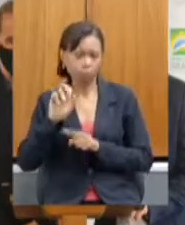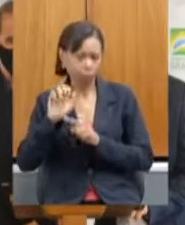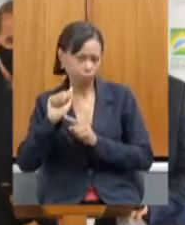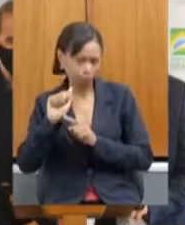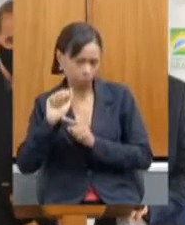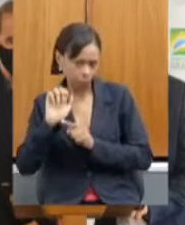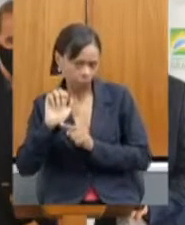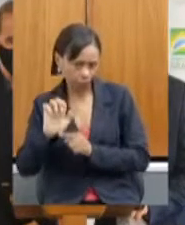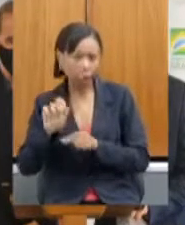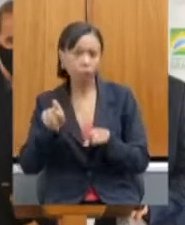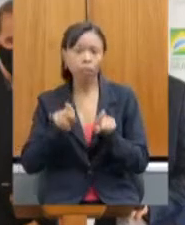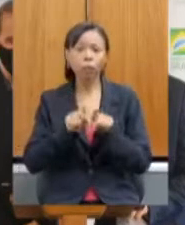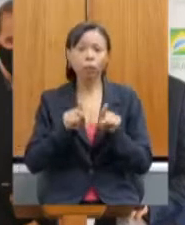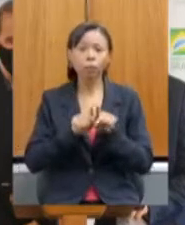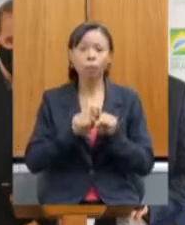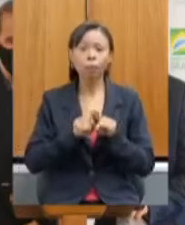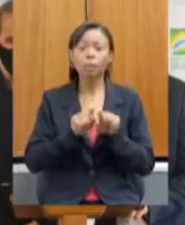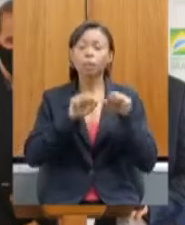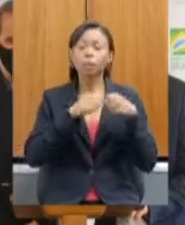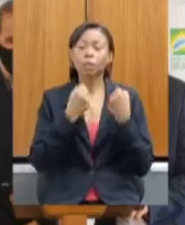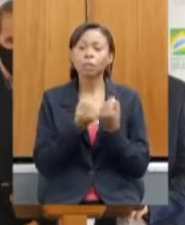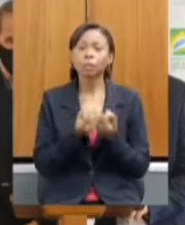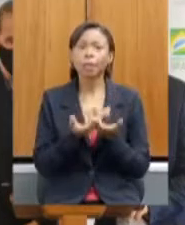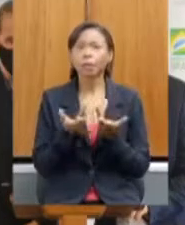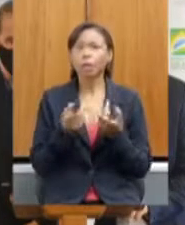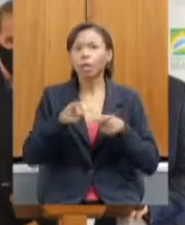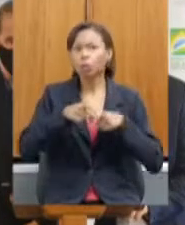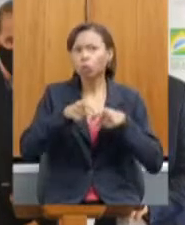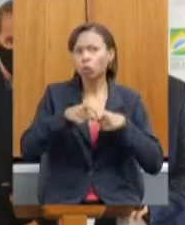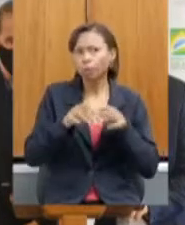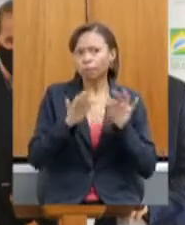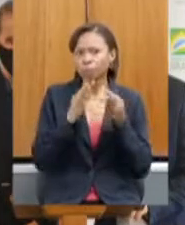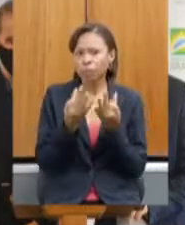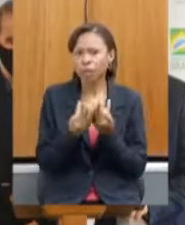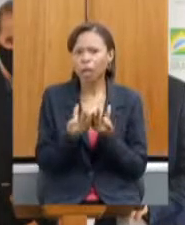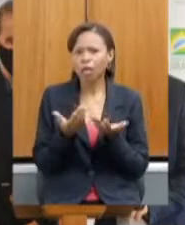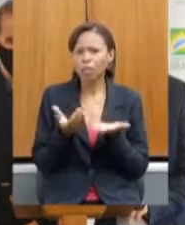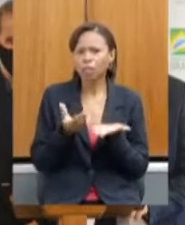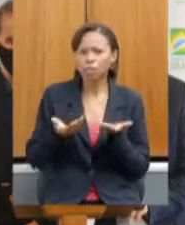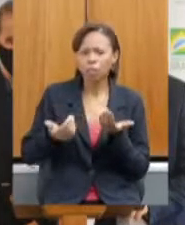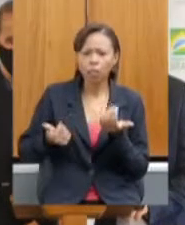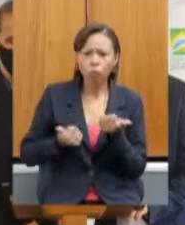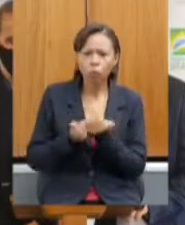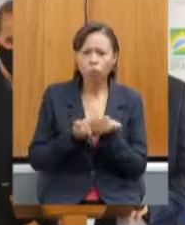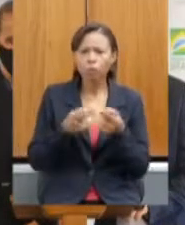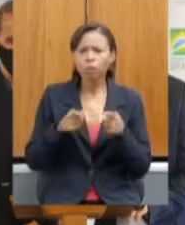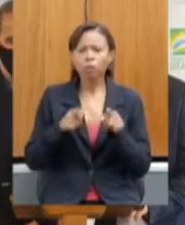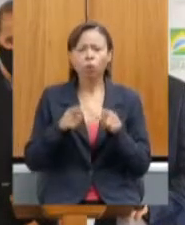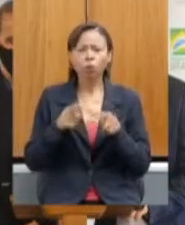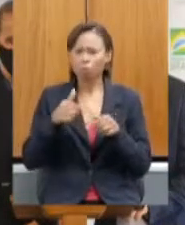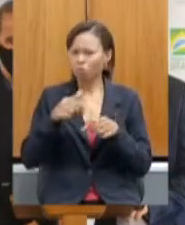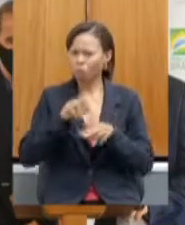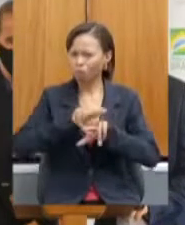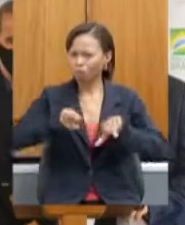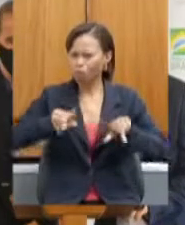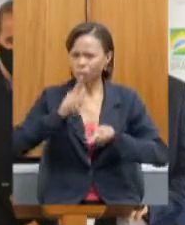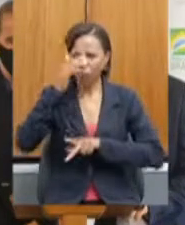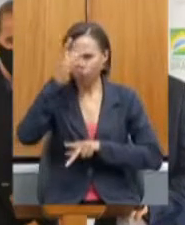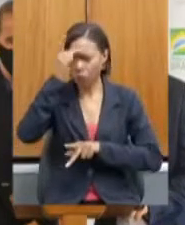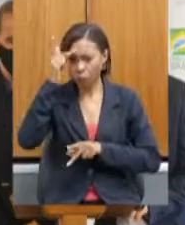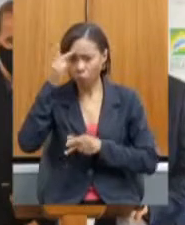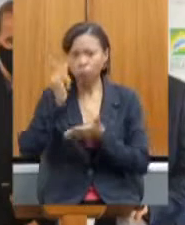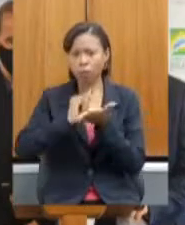também um webinário sobre agricultura familiar e cooperativismos, com 740 inscritos, e mais três seminários